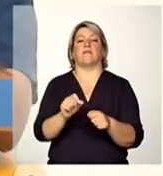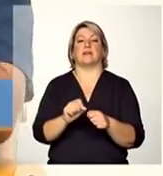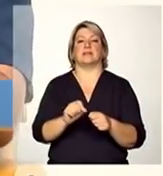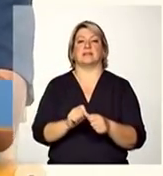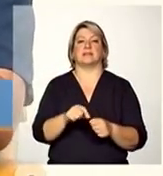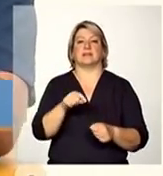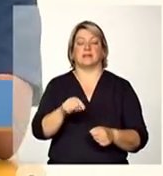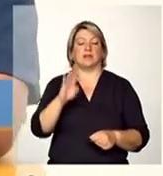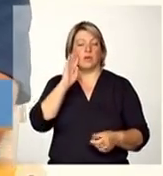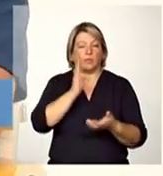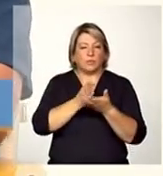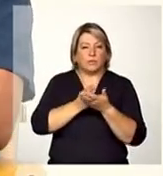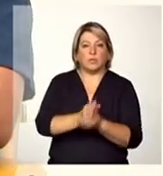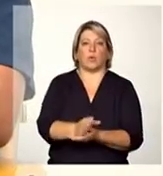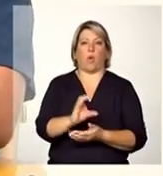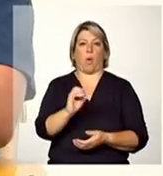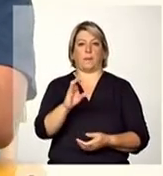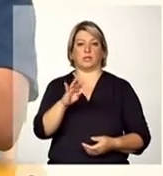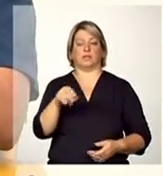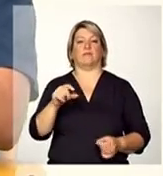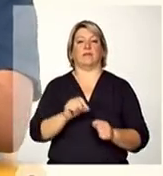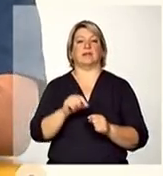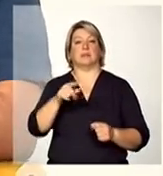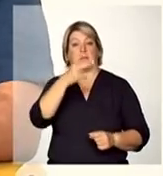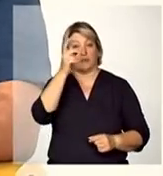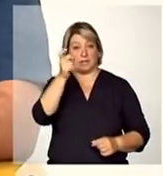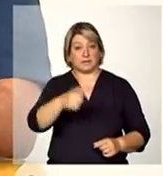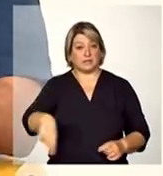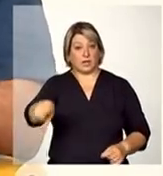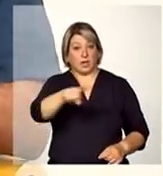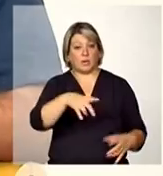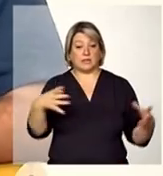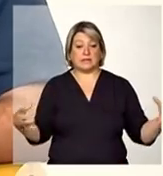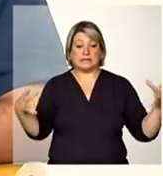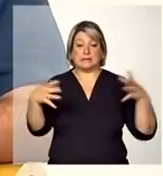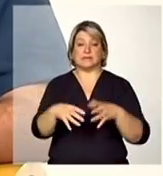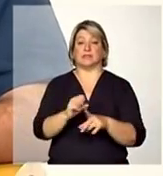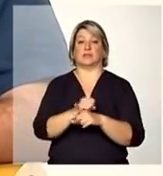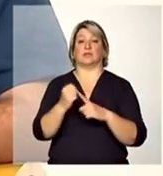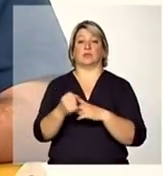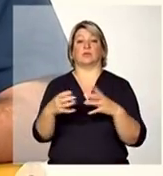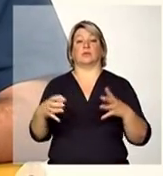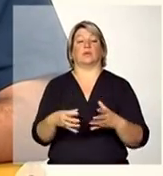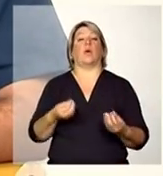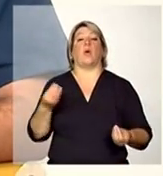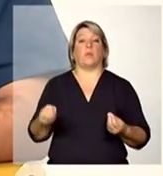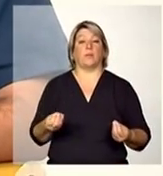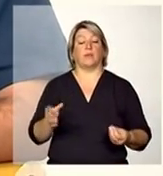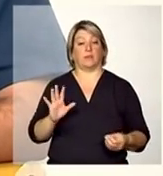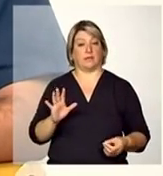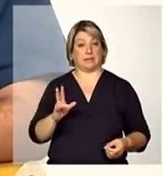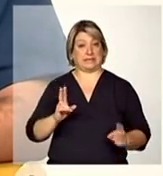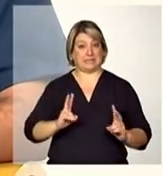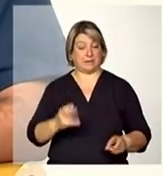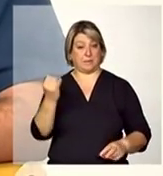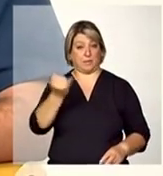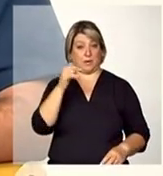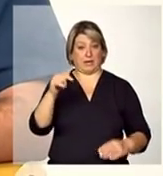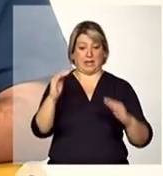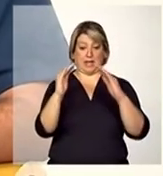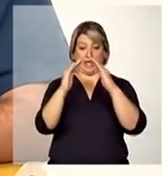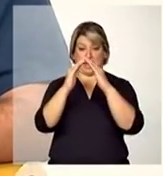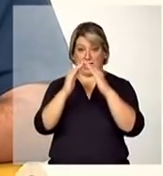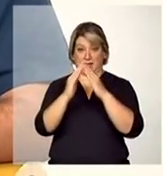um objetivo que faça com que essas pessoas se insiram na comunidade sempre pensando eu acho que a gente tem que ter sempre em mente que a residência inclusiva tem um fim